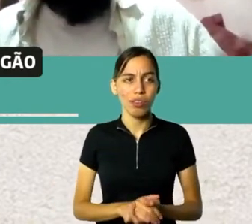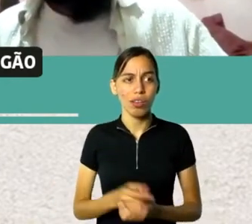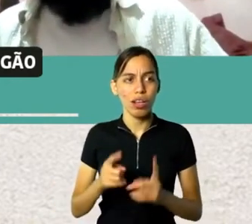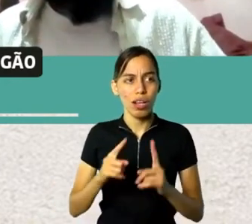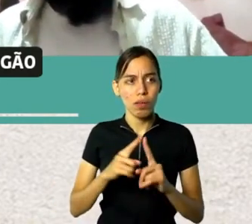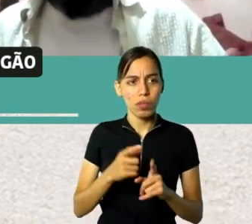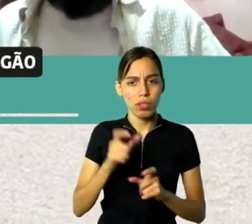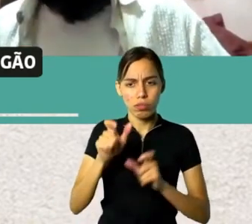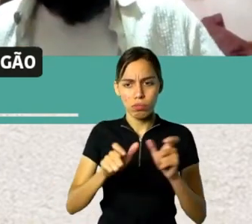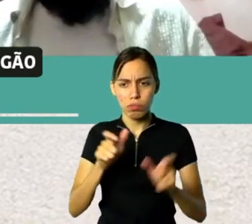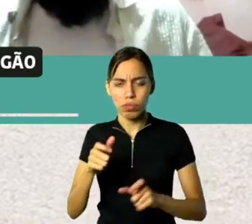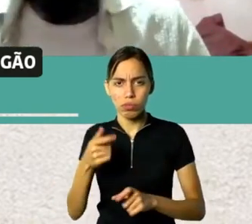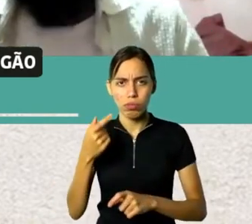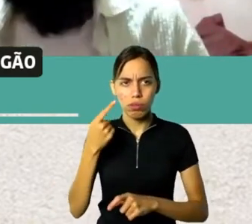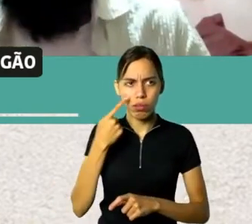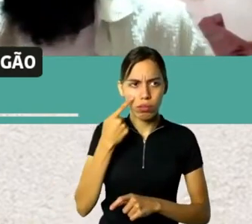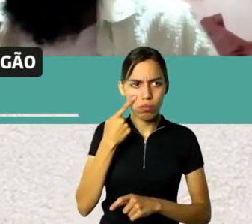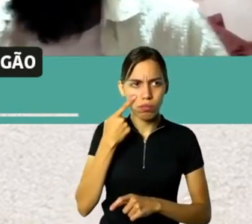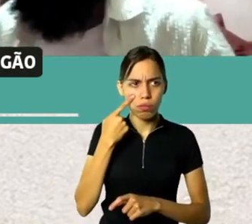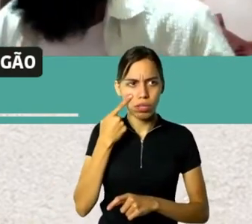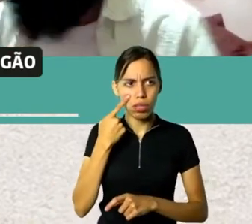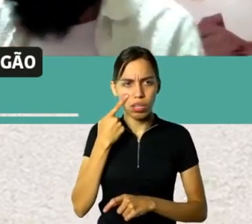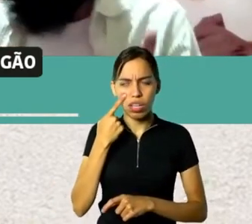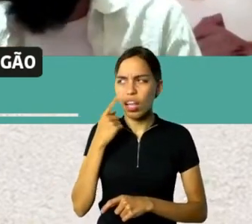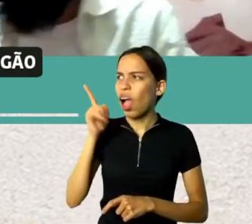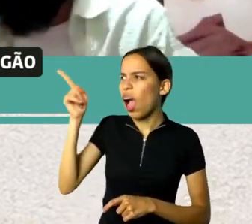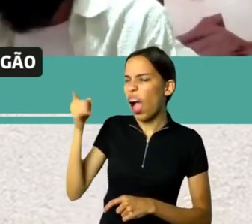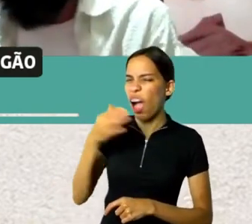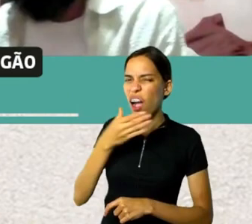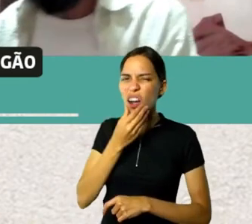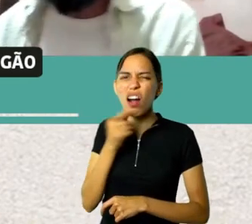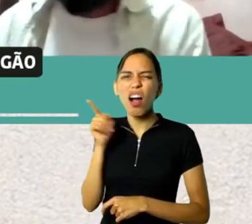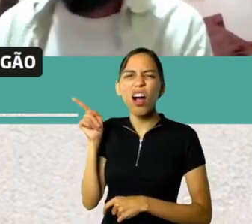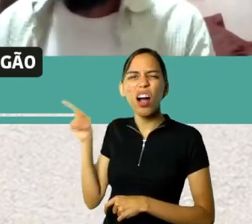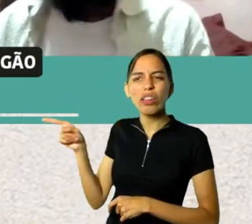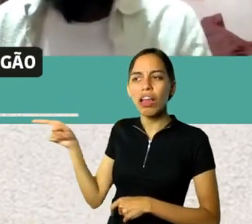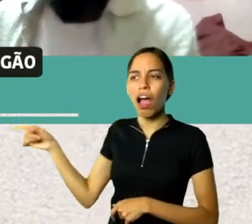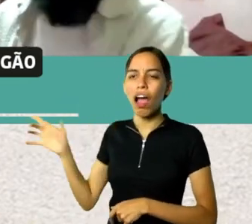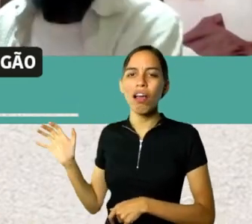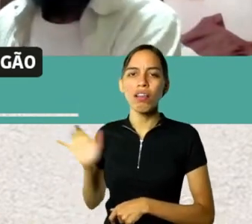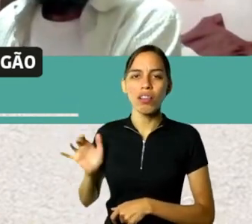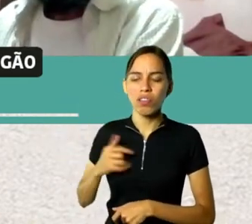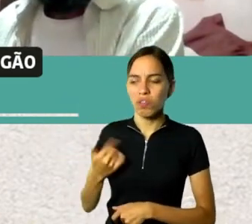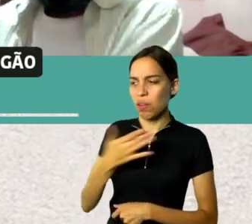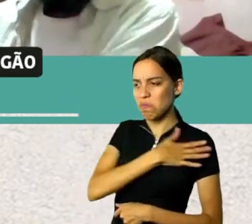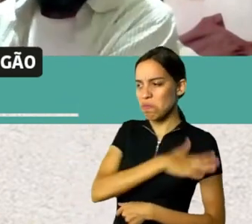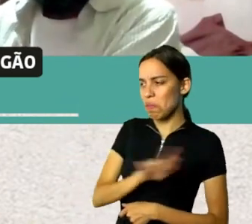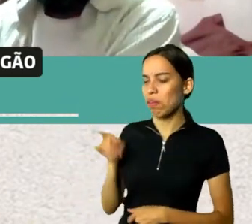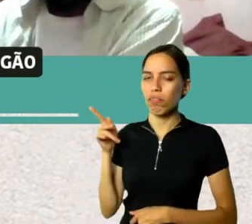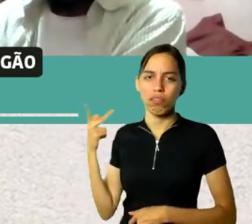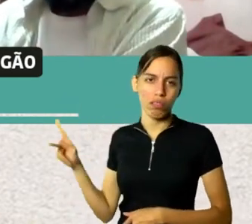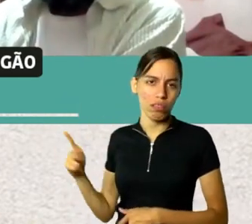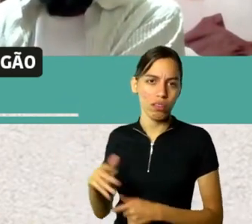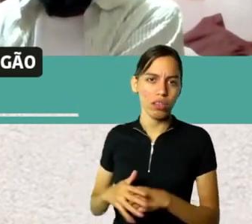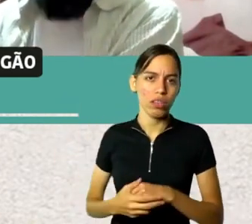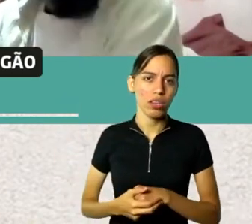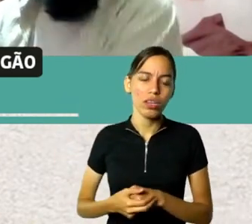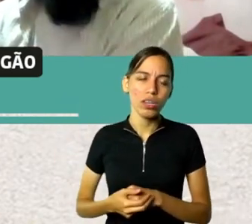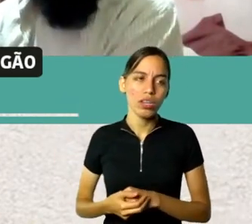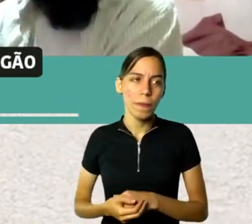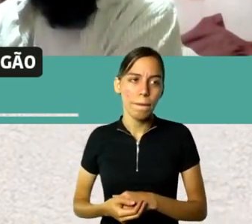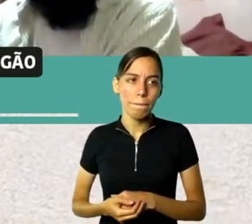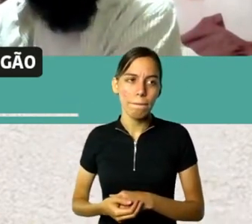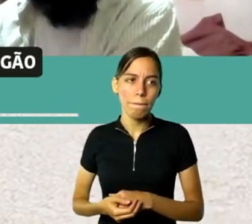das pessoas começaram a falar mal dele gratuitamente. está ficando rico, está ficando rico, eu não gosto dele, né? Aquela coisa. É,